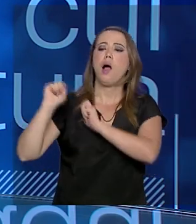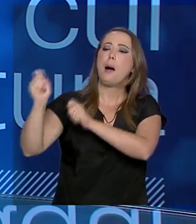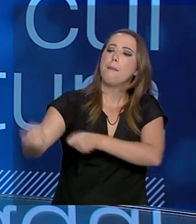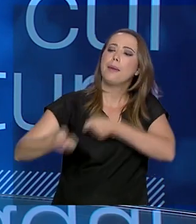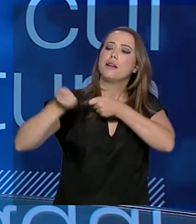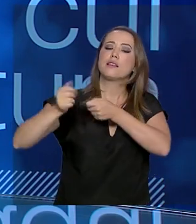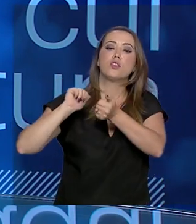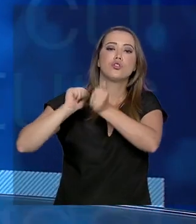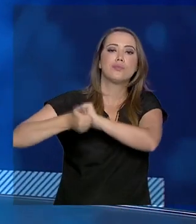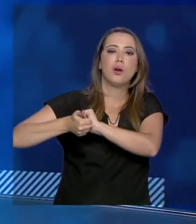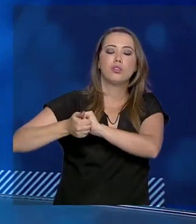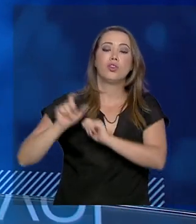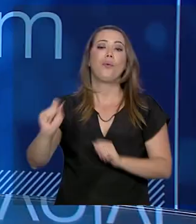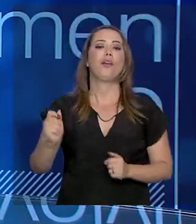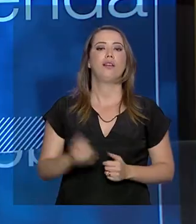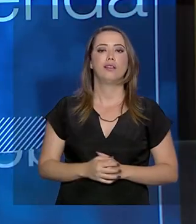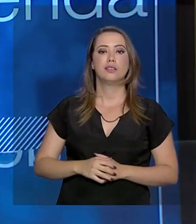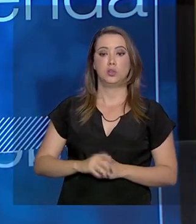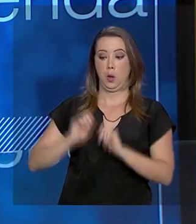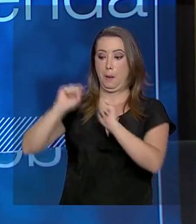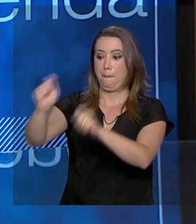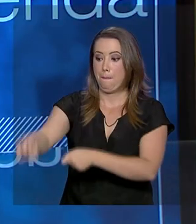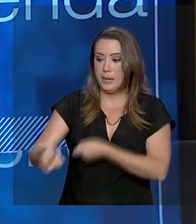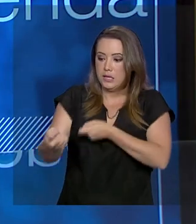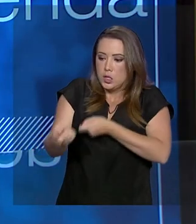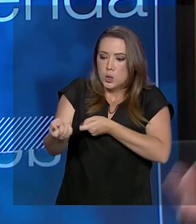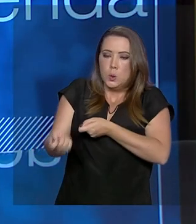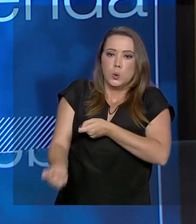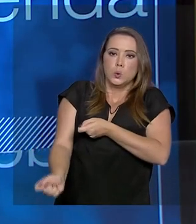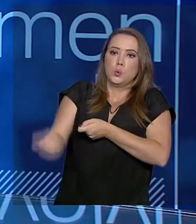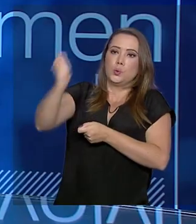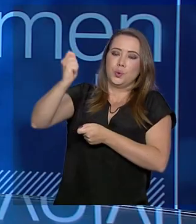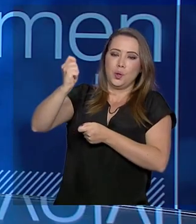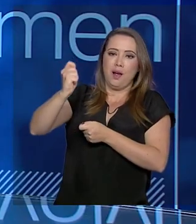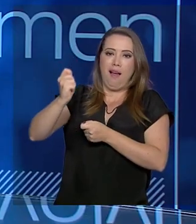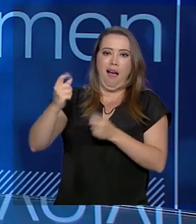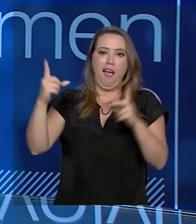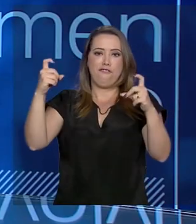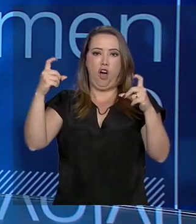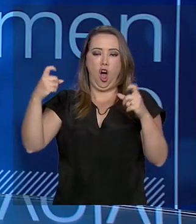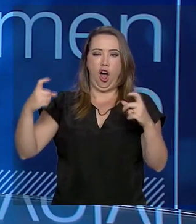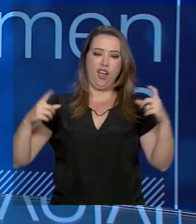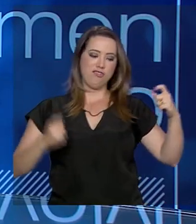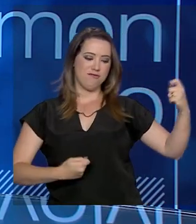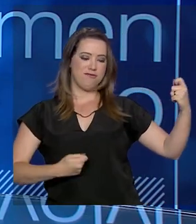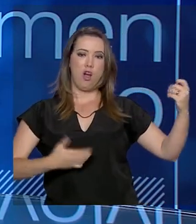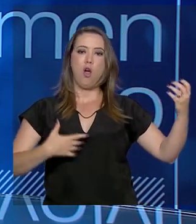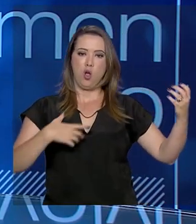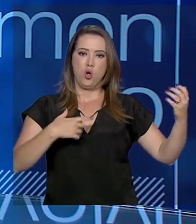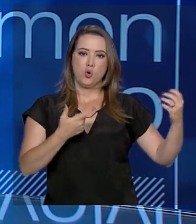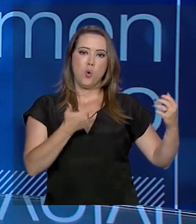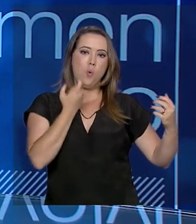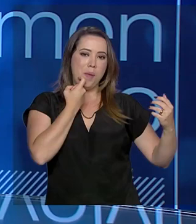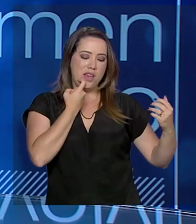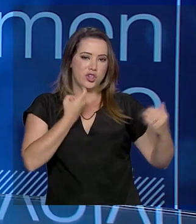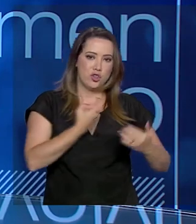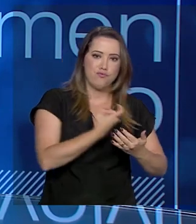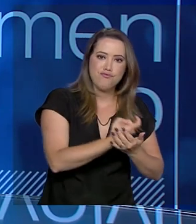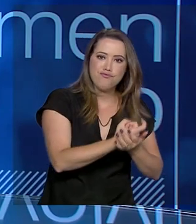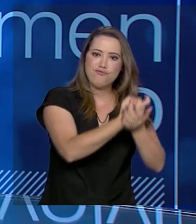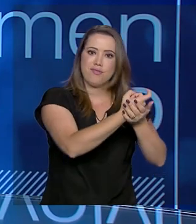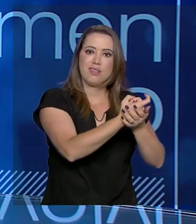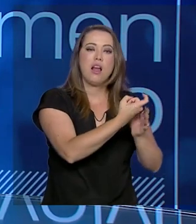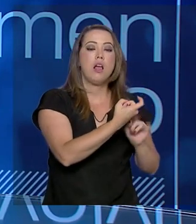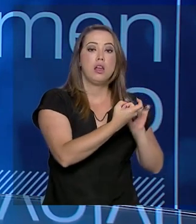É o pesca e solte. Você pega, esportiva, tira foto com o seu peixinho, tira foto ali com... né? E você